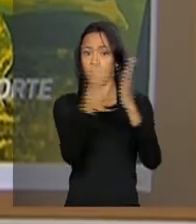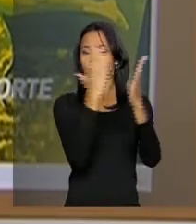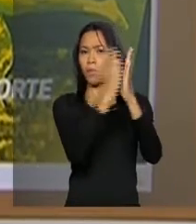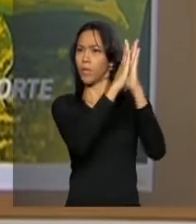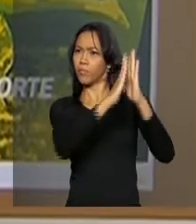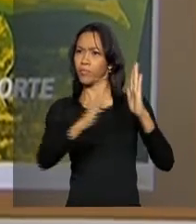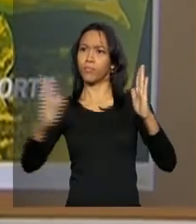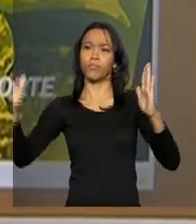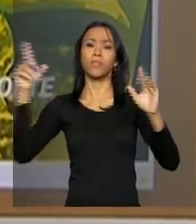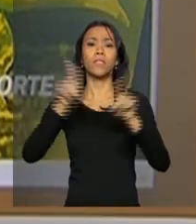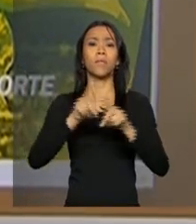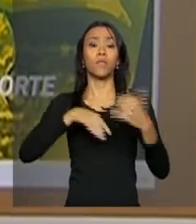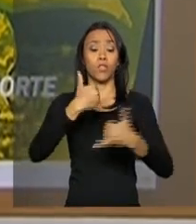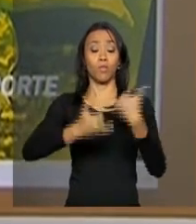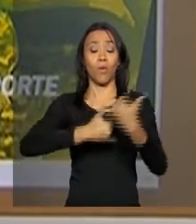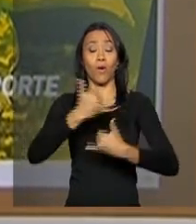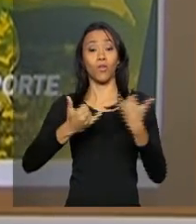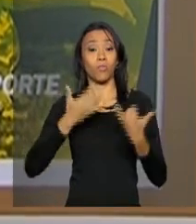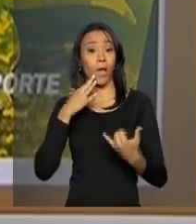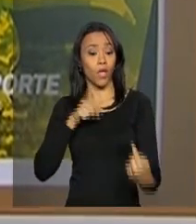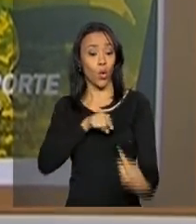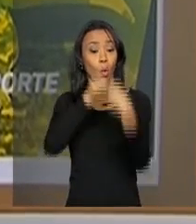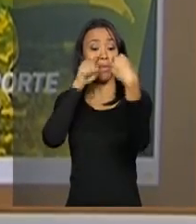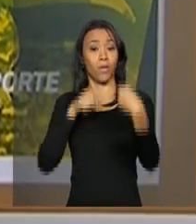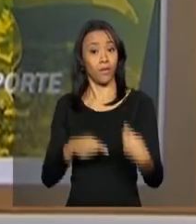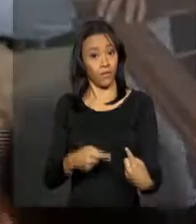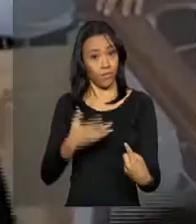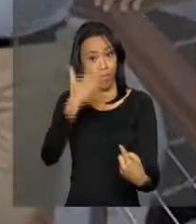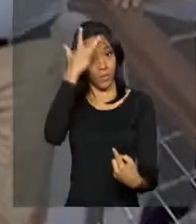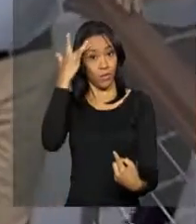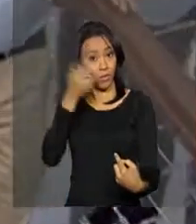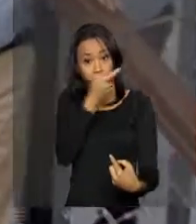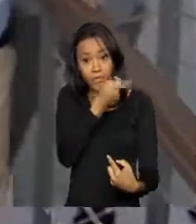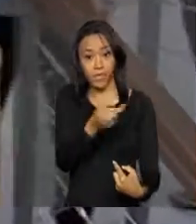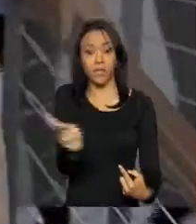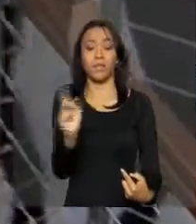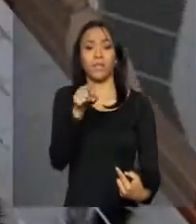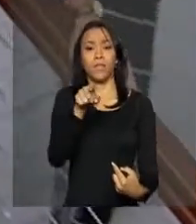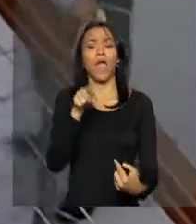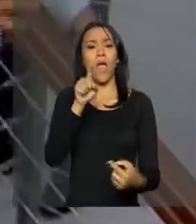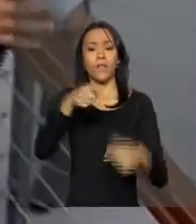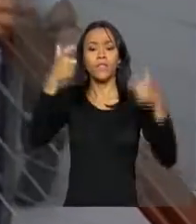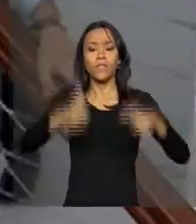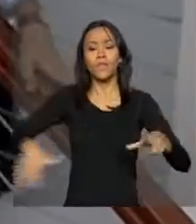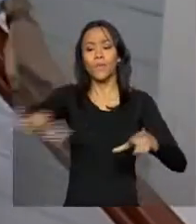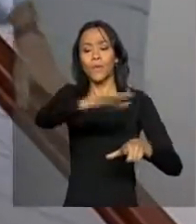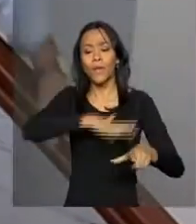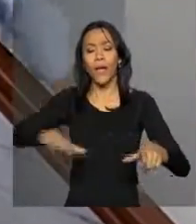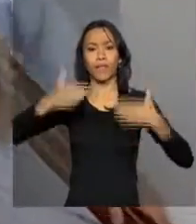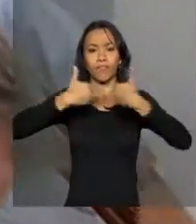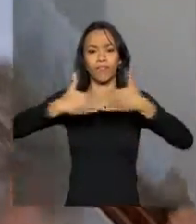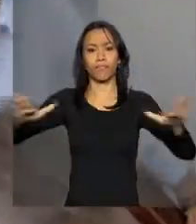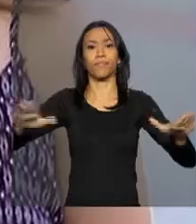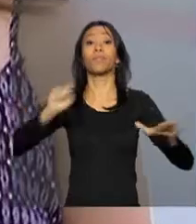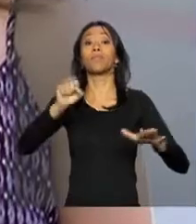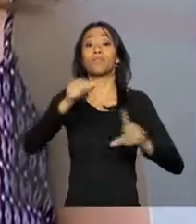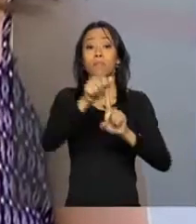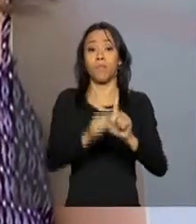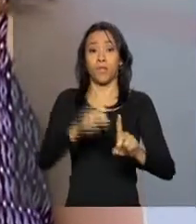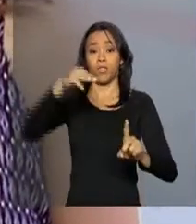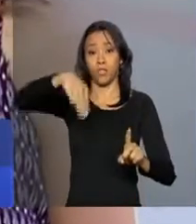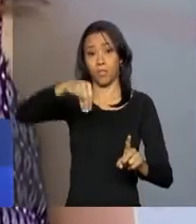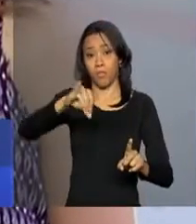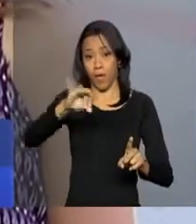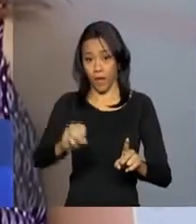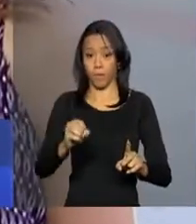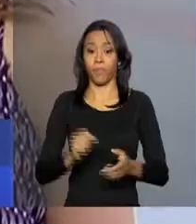descobrir qual esporte mais combina com o perfil do visitante. A previsão é que o centro entre em funcionamento em maio. Até o